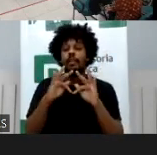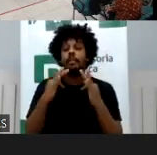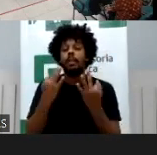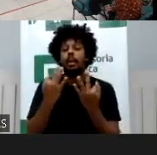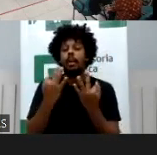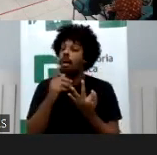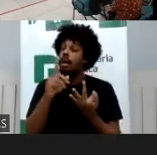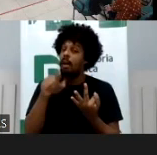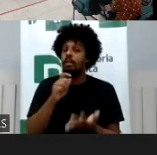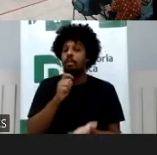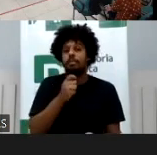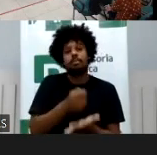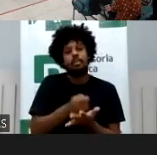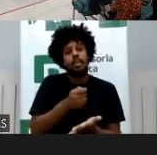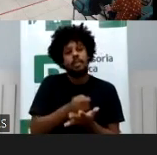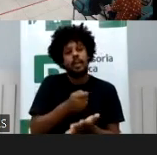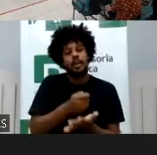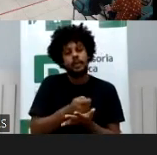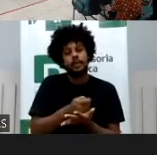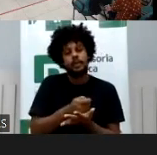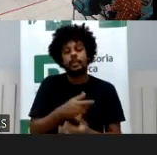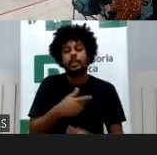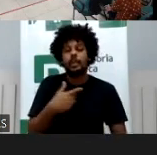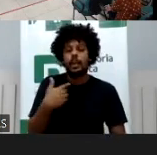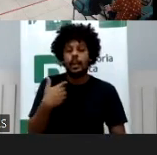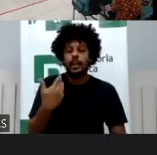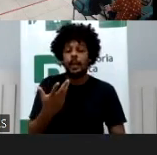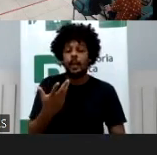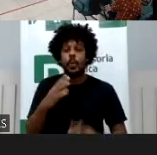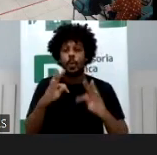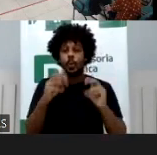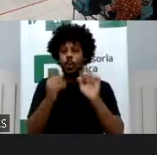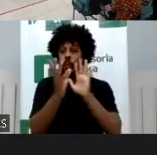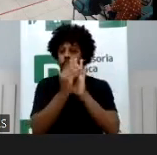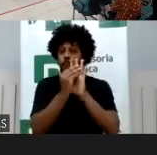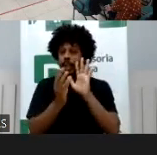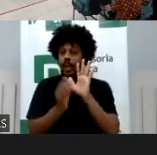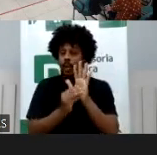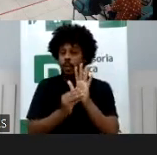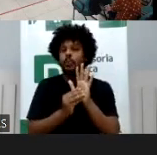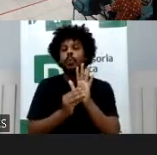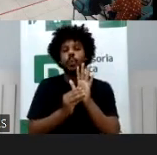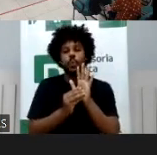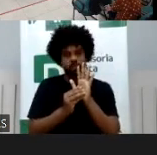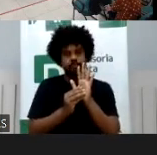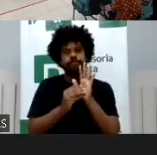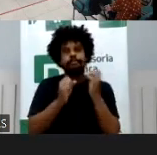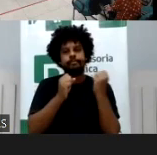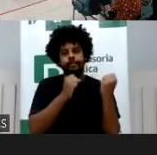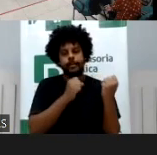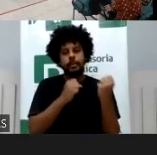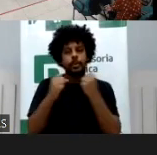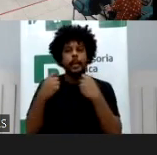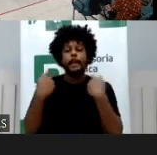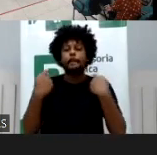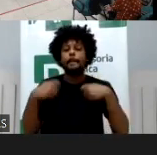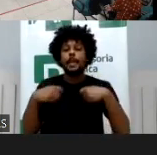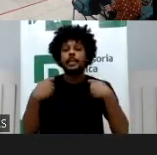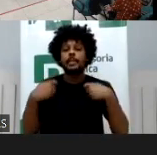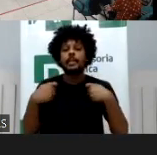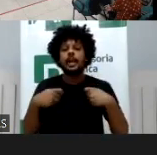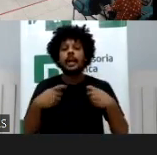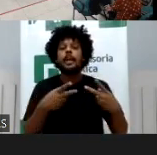a professora Gisele Dironaca, todo o conteúdo de potestade de poder que ele tem precisa ser analisado à luz da função social deste